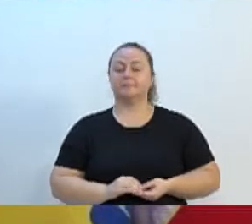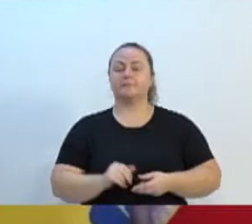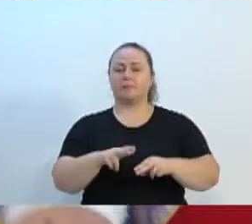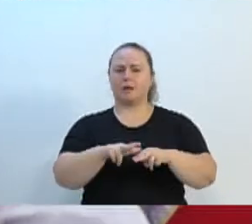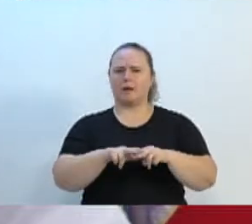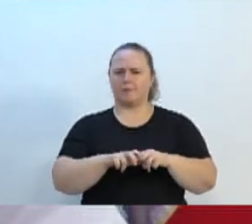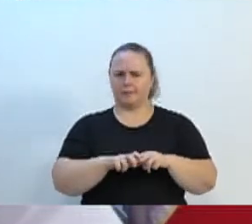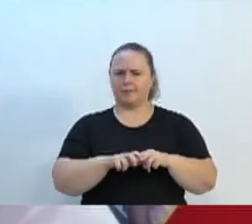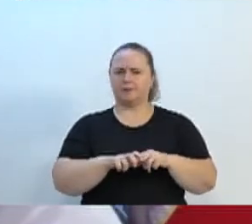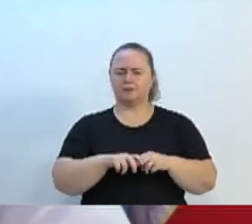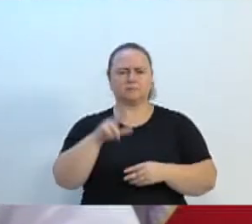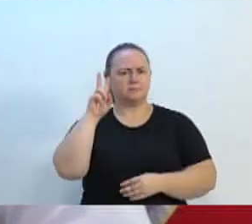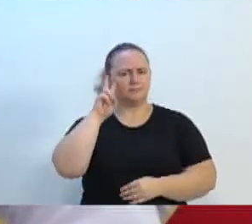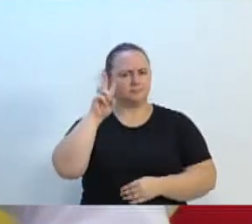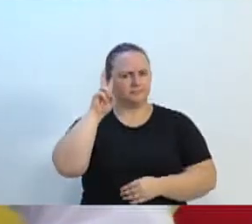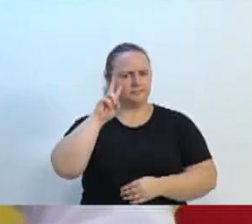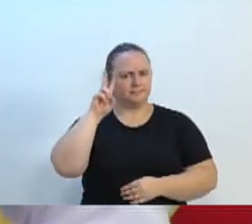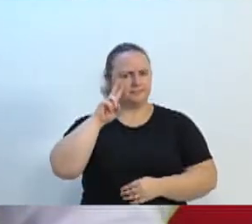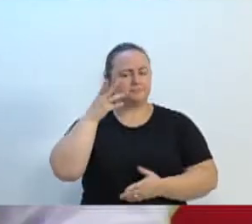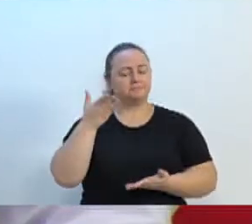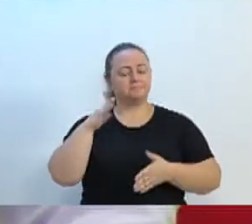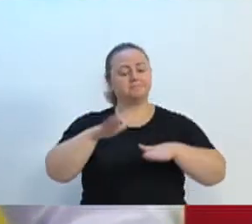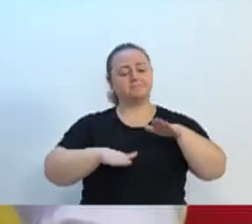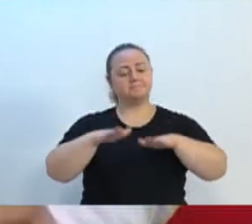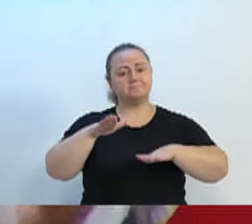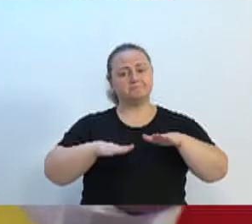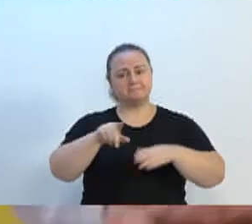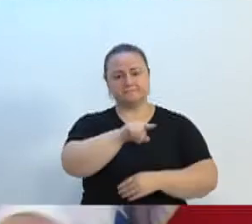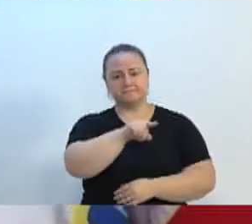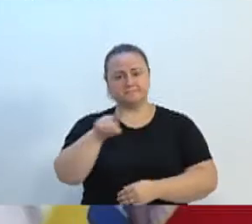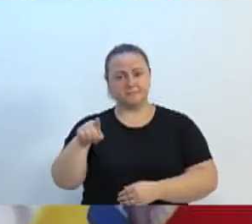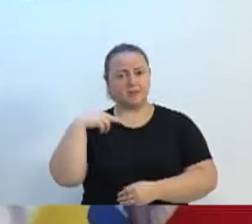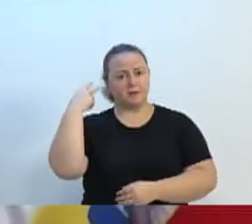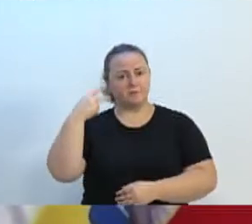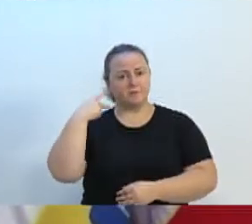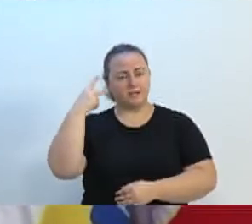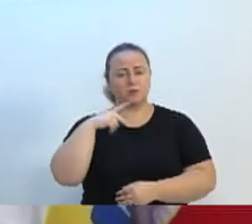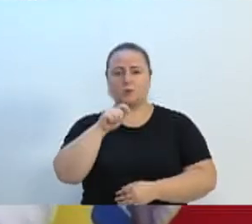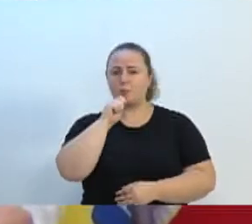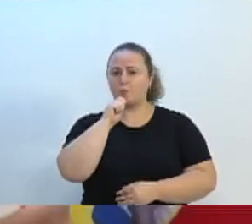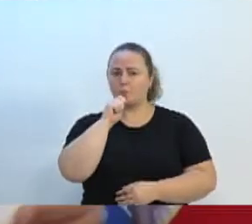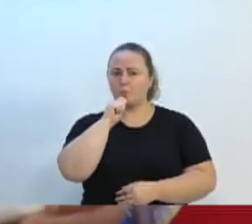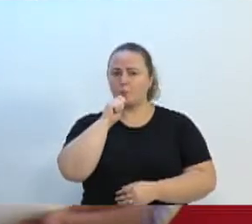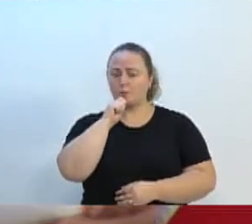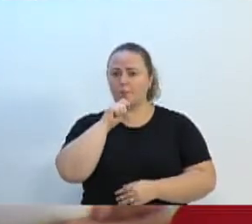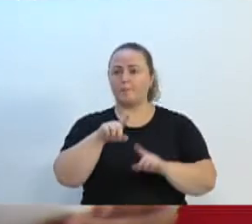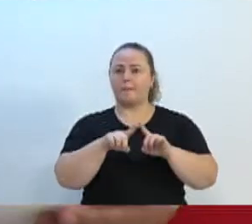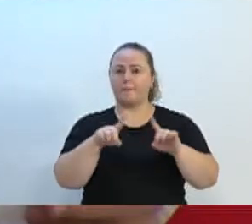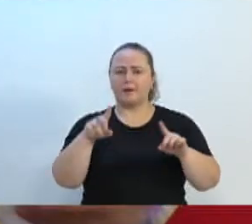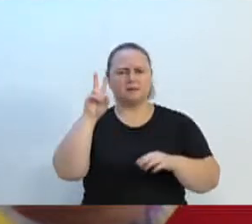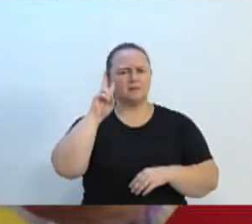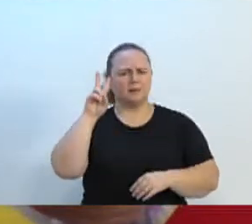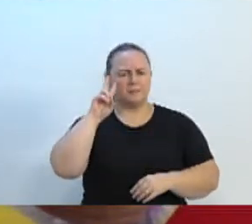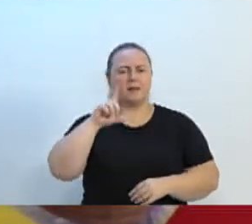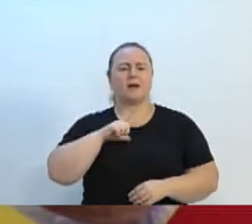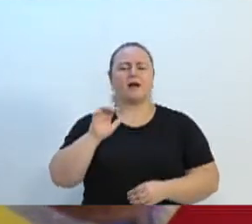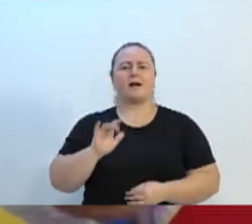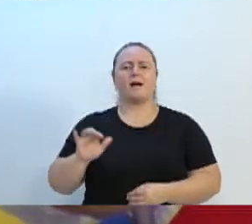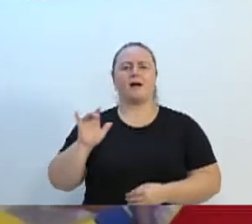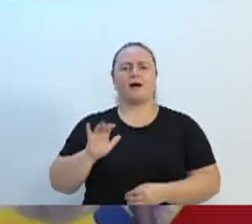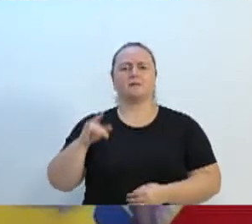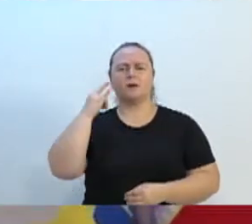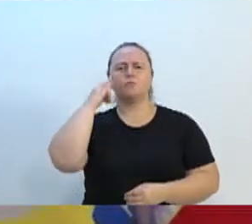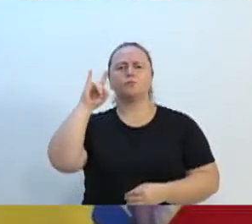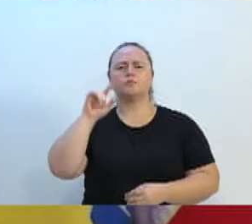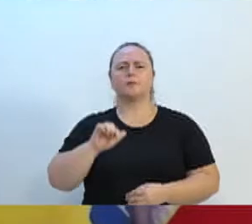os dois vereadores da base do governo, nem estavam lá no dia, mas essa ata, a última ata, se puder colocar,